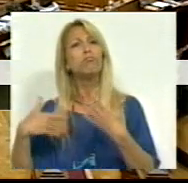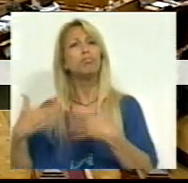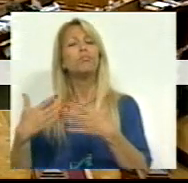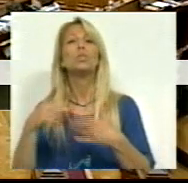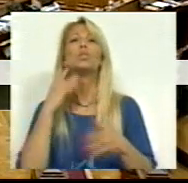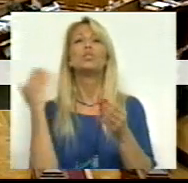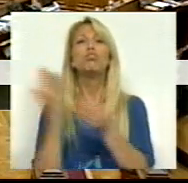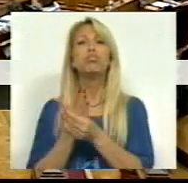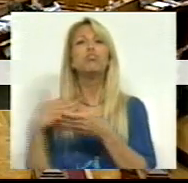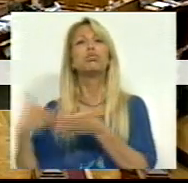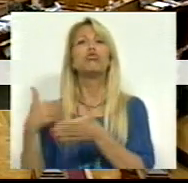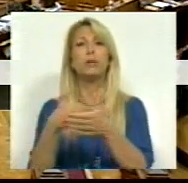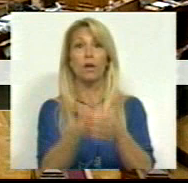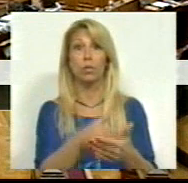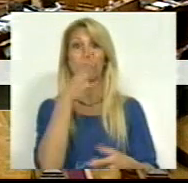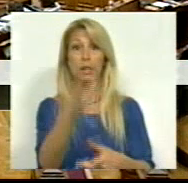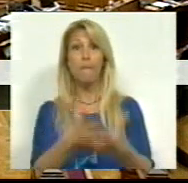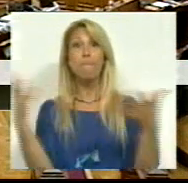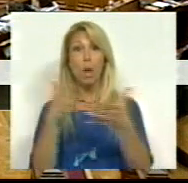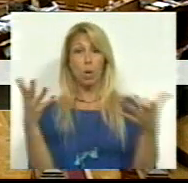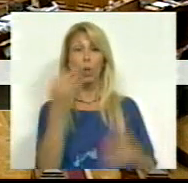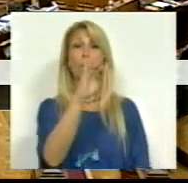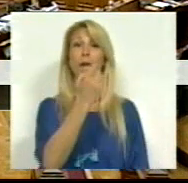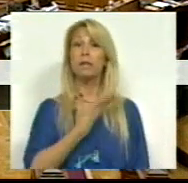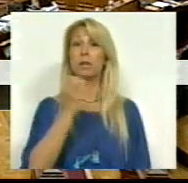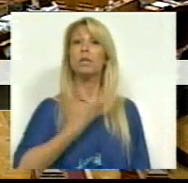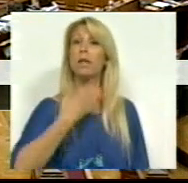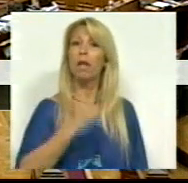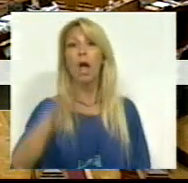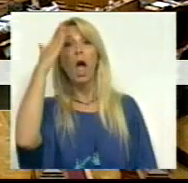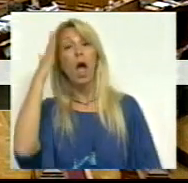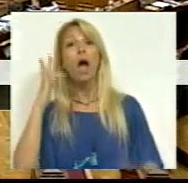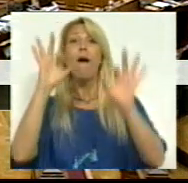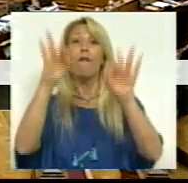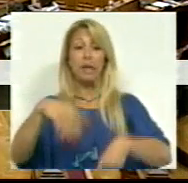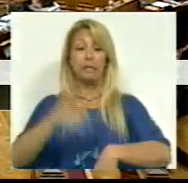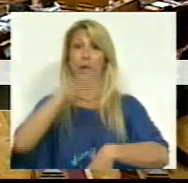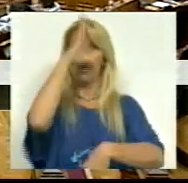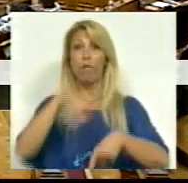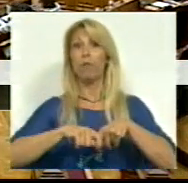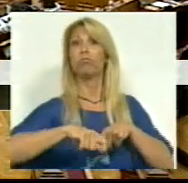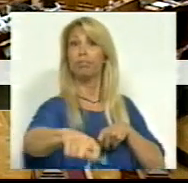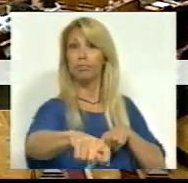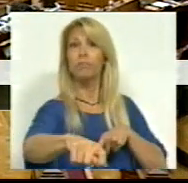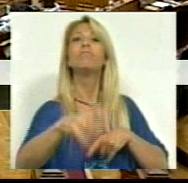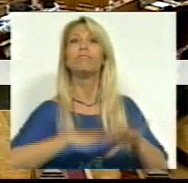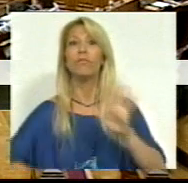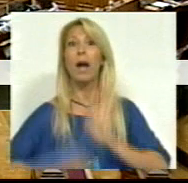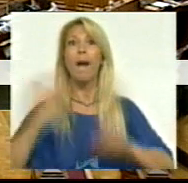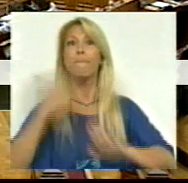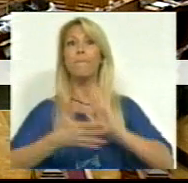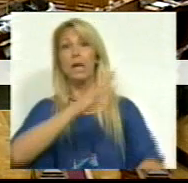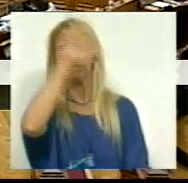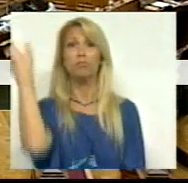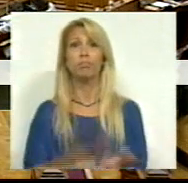dizer que a maioria, o PSD e o CDS, entendeu no final desta ação legislativa proceder à pressa à